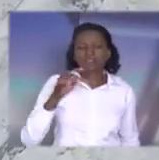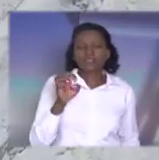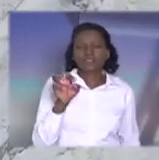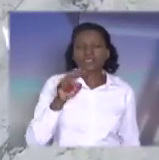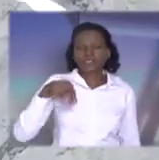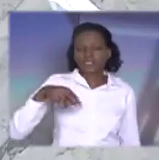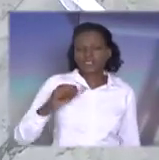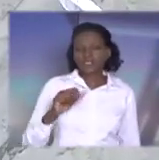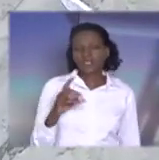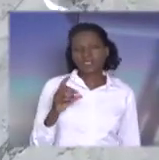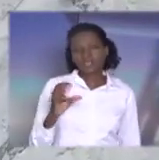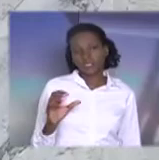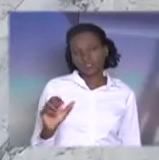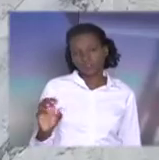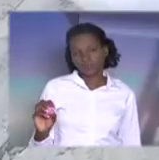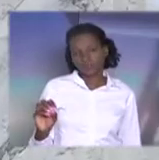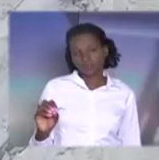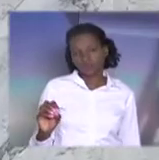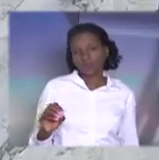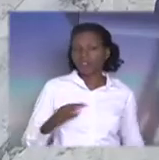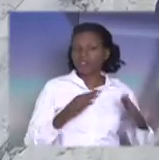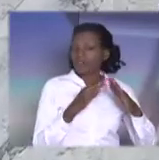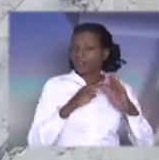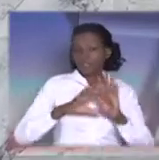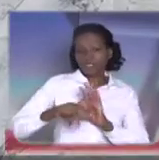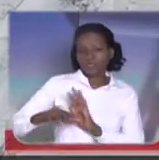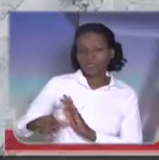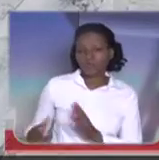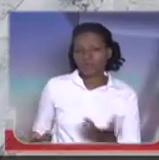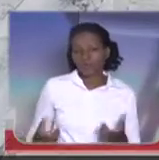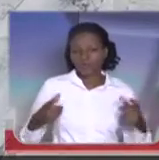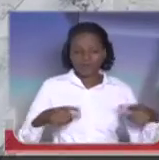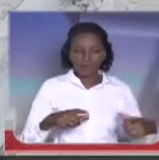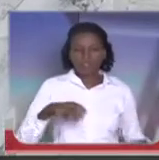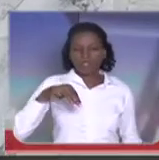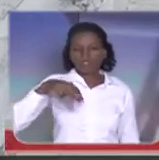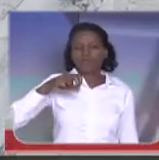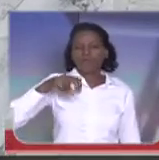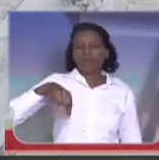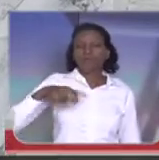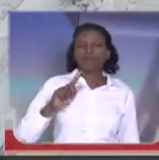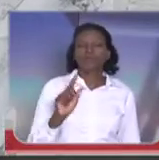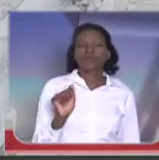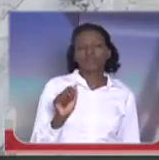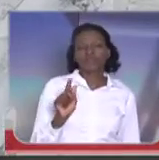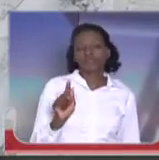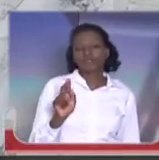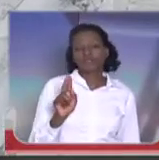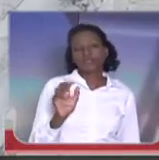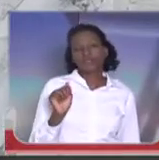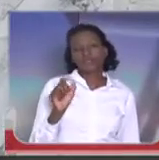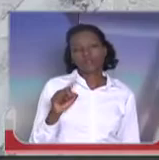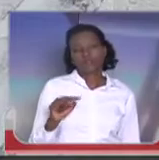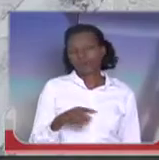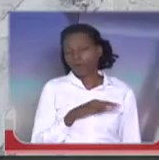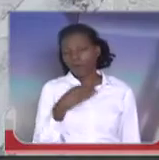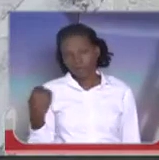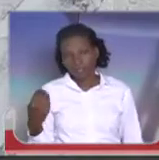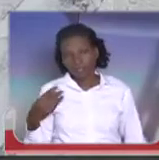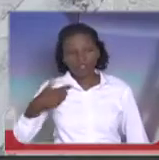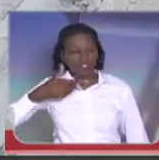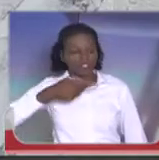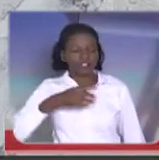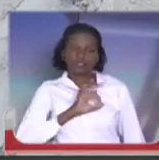residência, em Mongaguá. Então vejam bem o naipe do bandido que morreu trocando tiros com o capitão Galo Rodrigues.